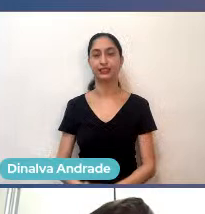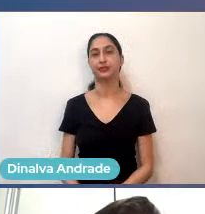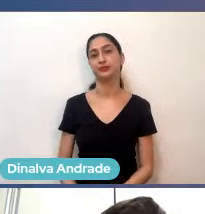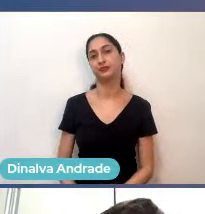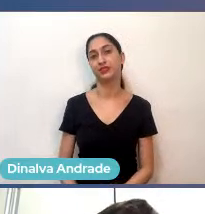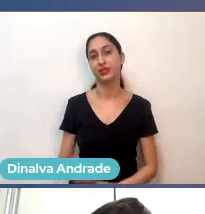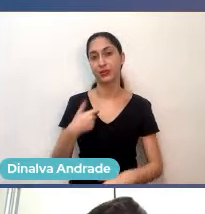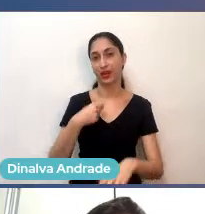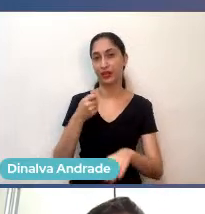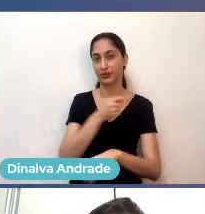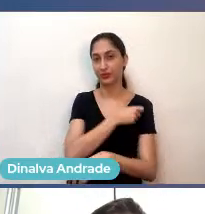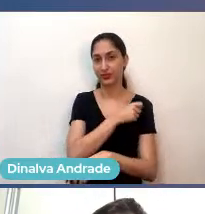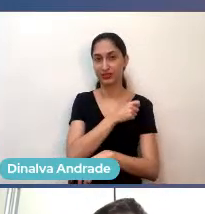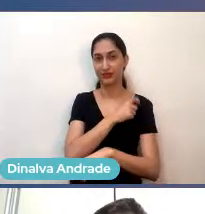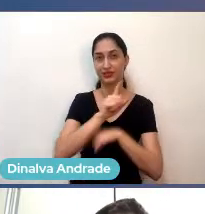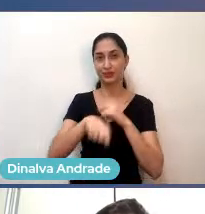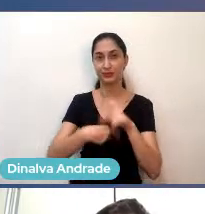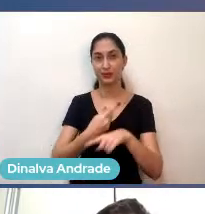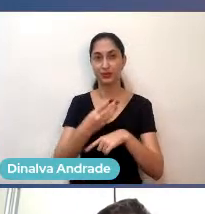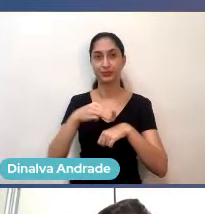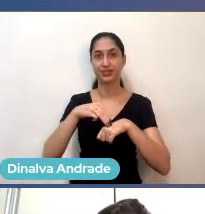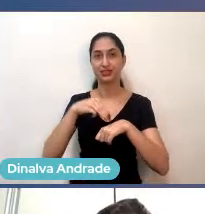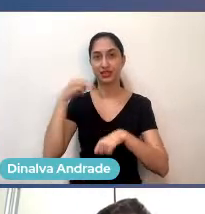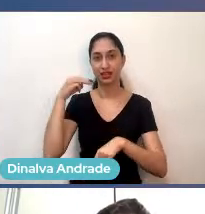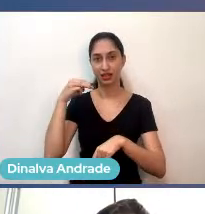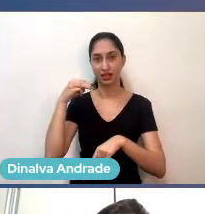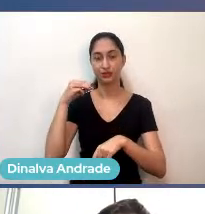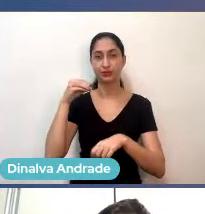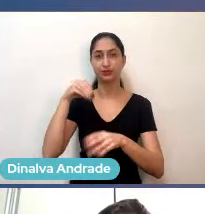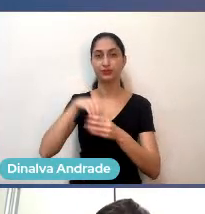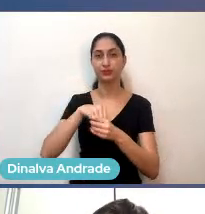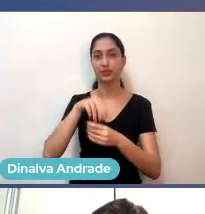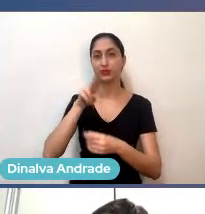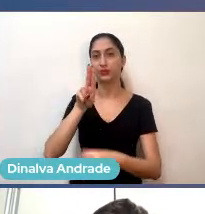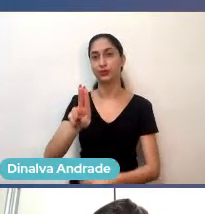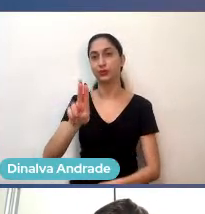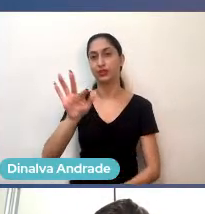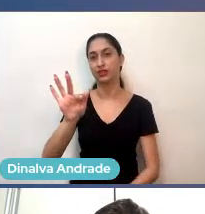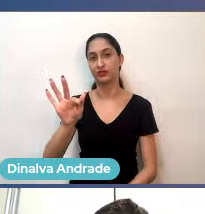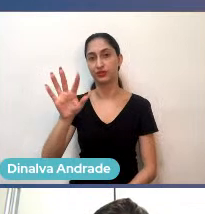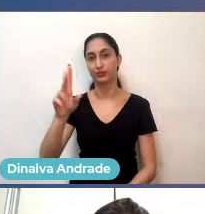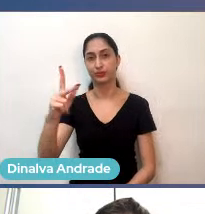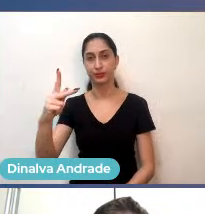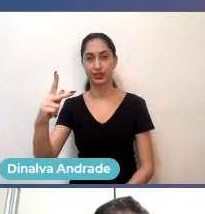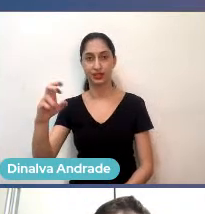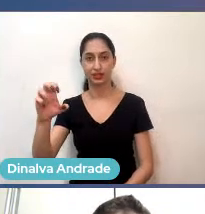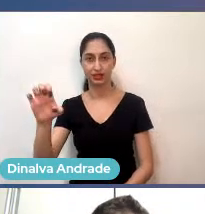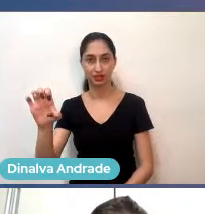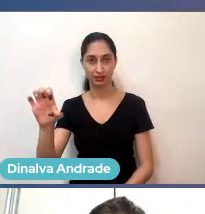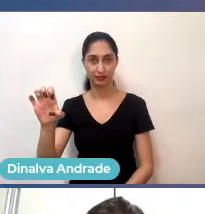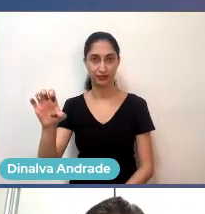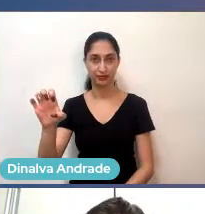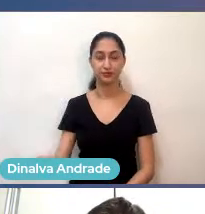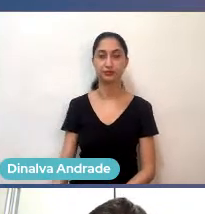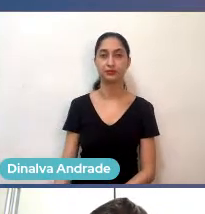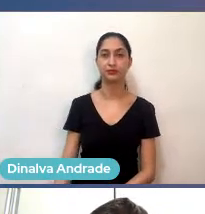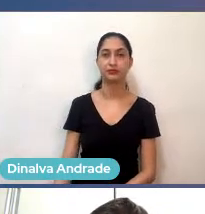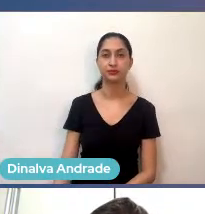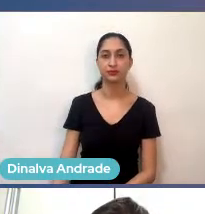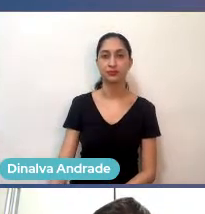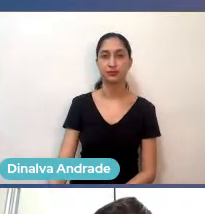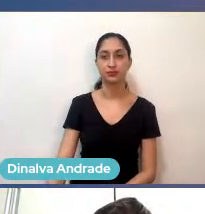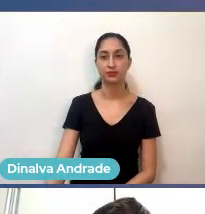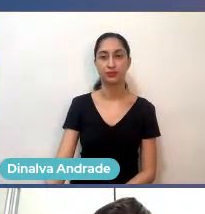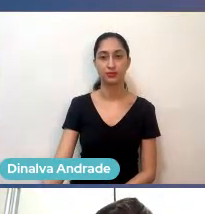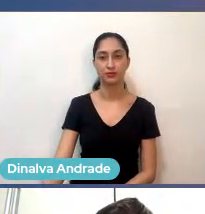fiz mestrado lá também, dentro da UFPE. E... entrei logo na faculdade